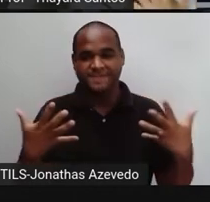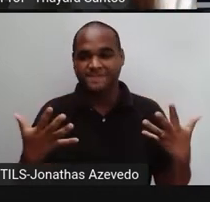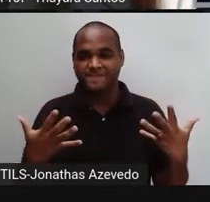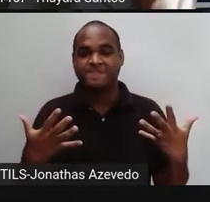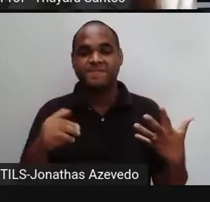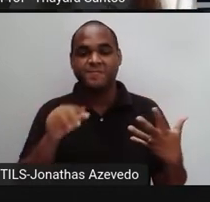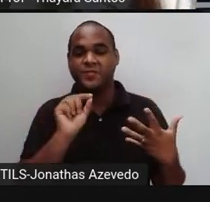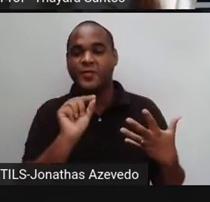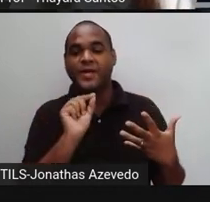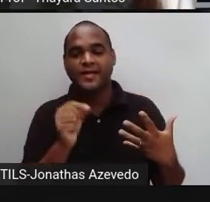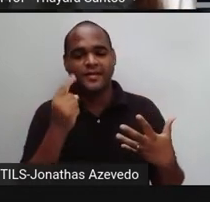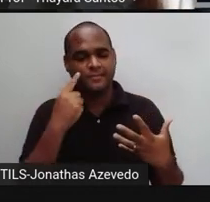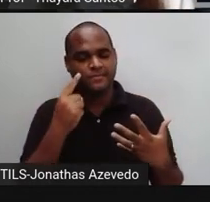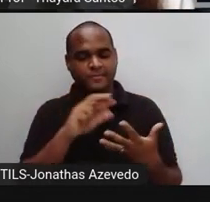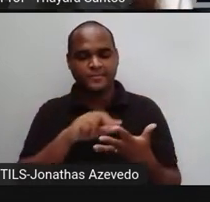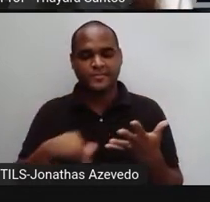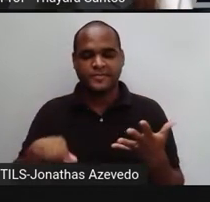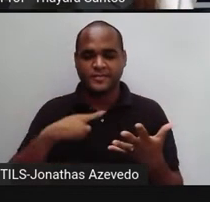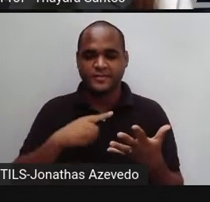respiratório funcionando.